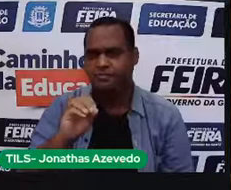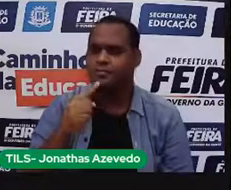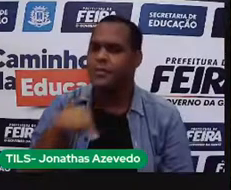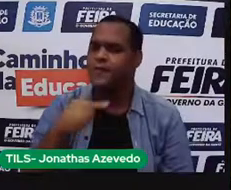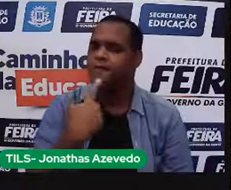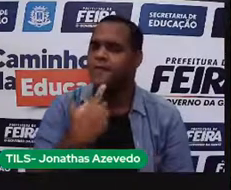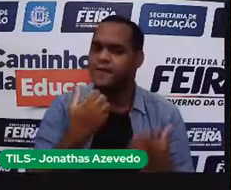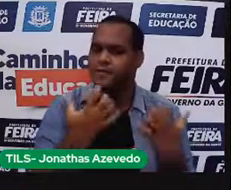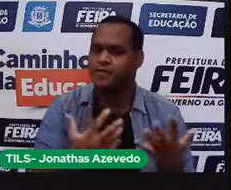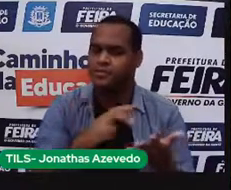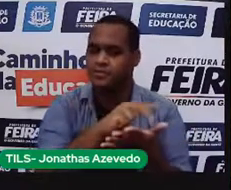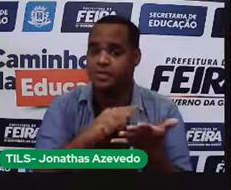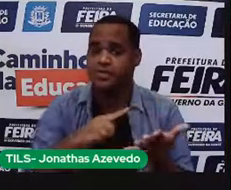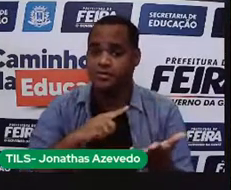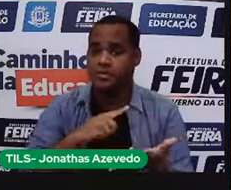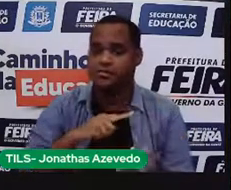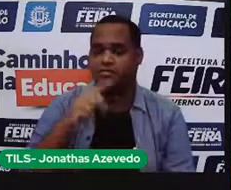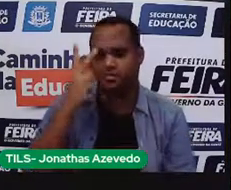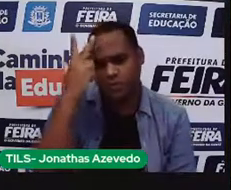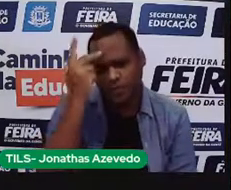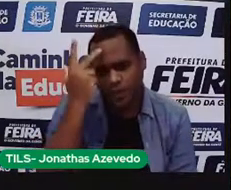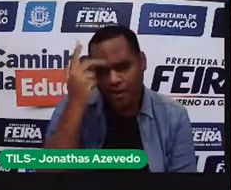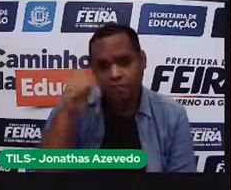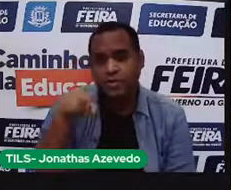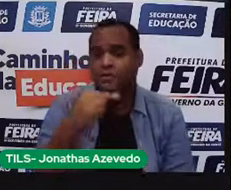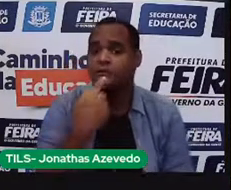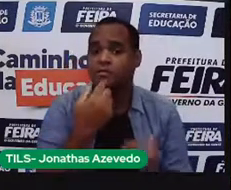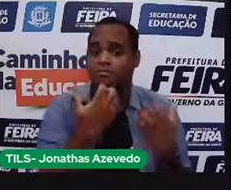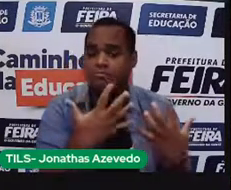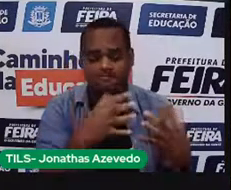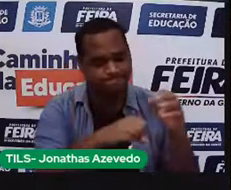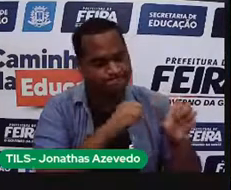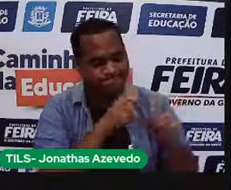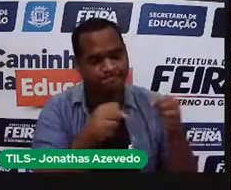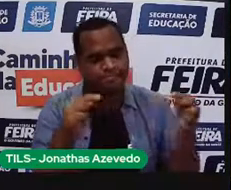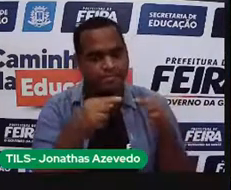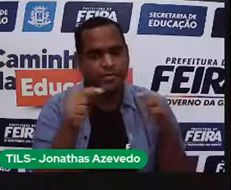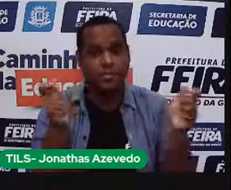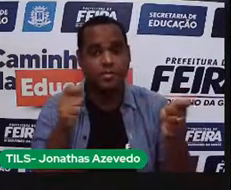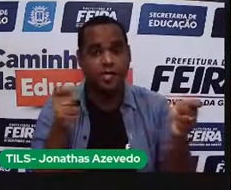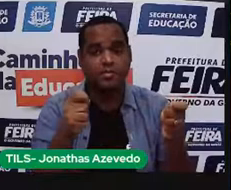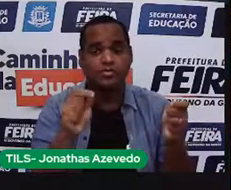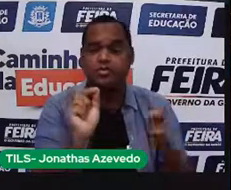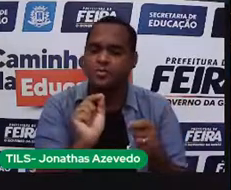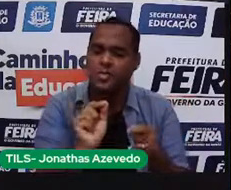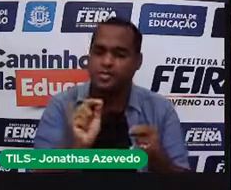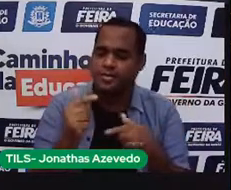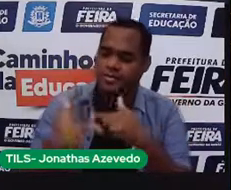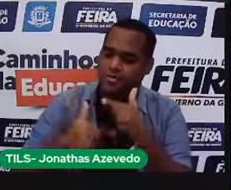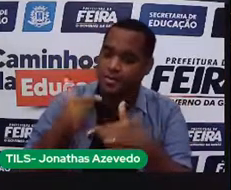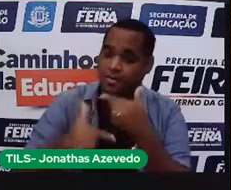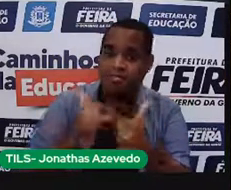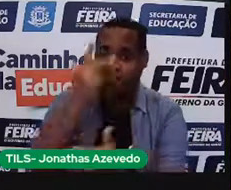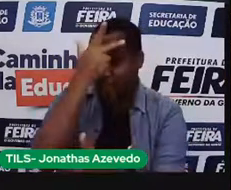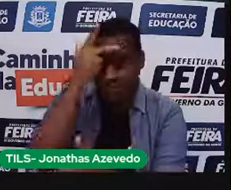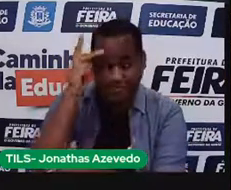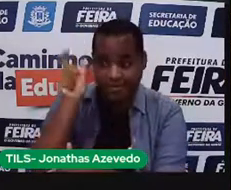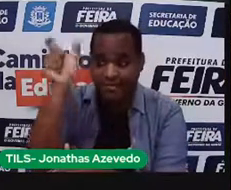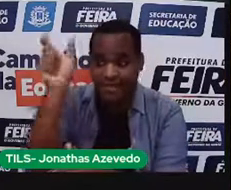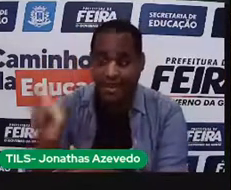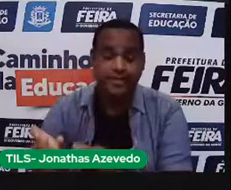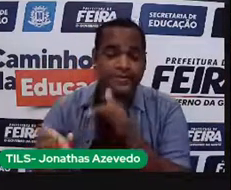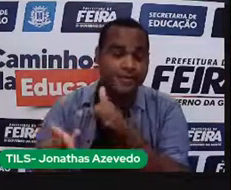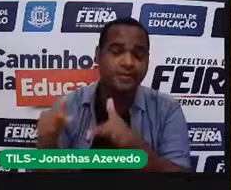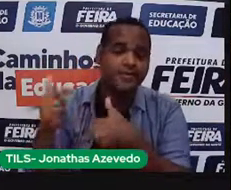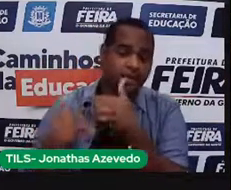materiais, que são naturais. Só que para obtê-los, eles precisam de algum trabalho humano. Por exemplo,